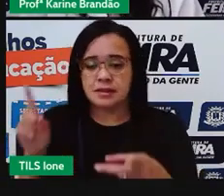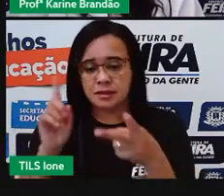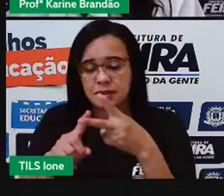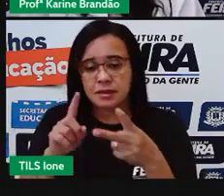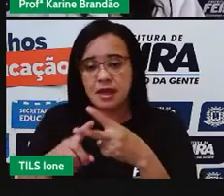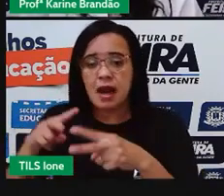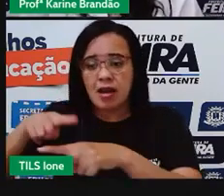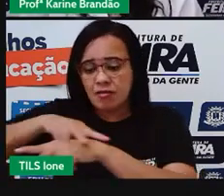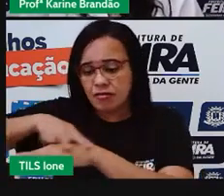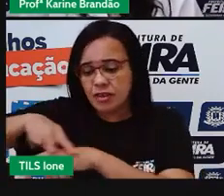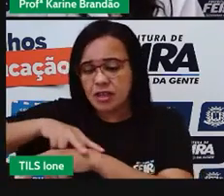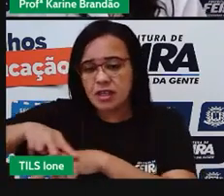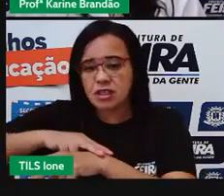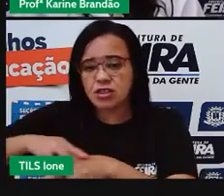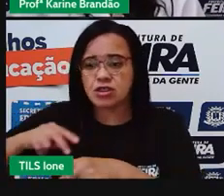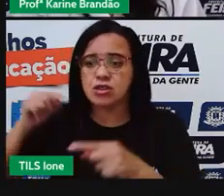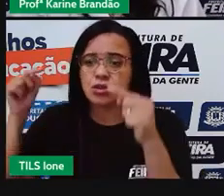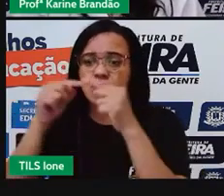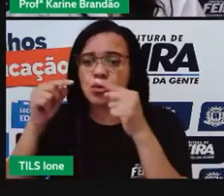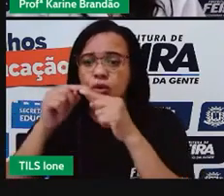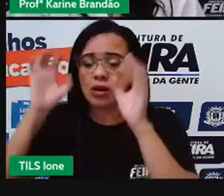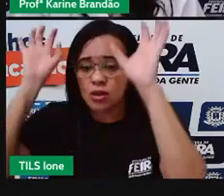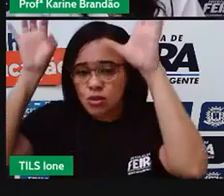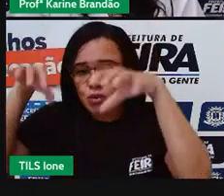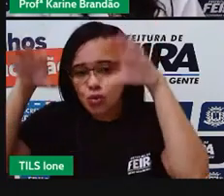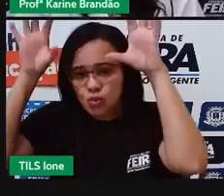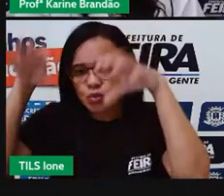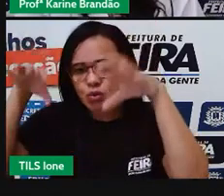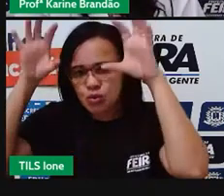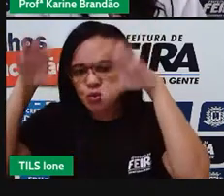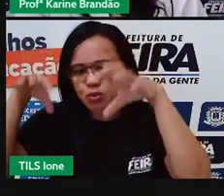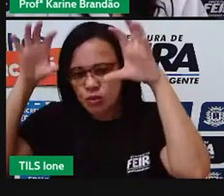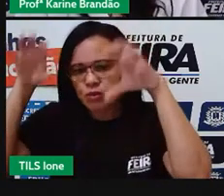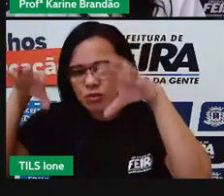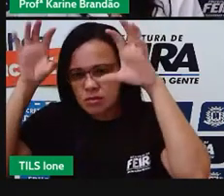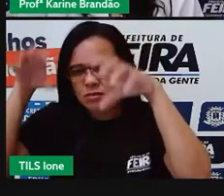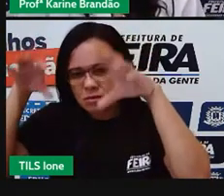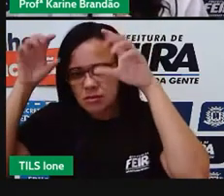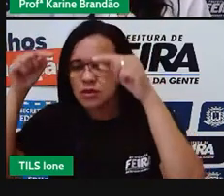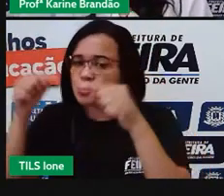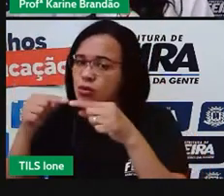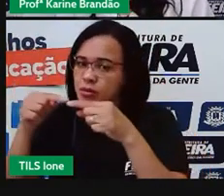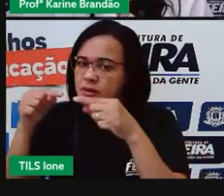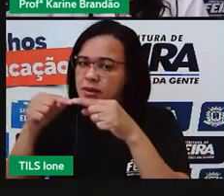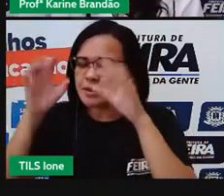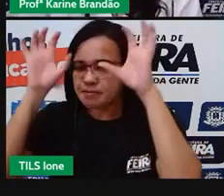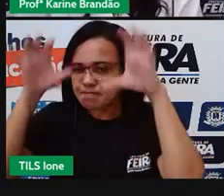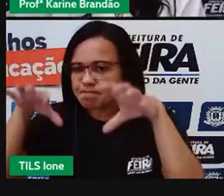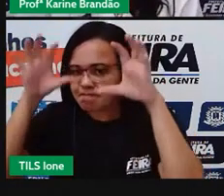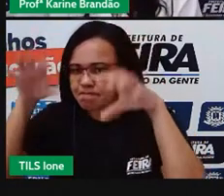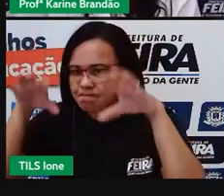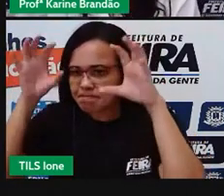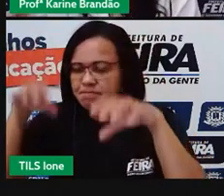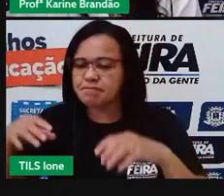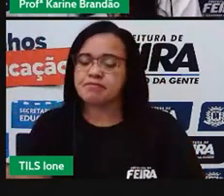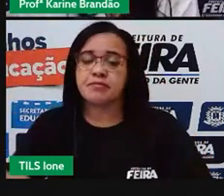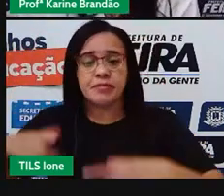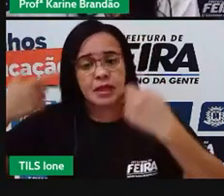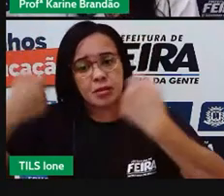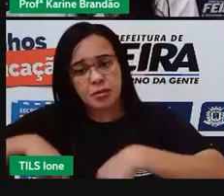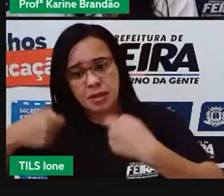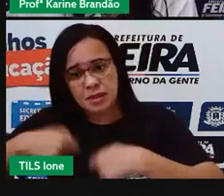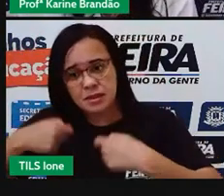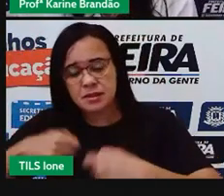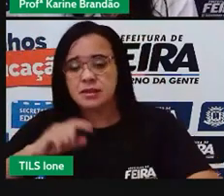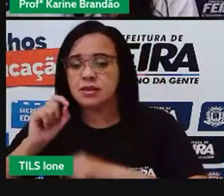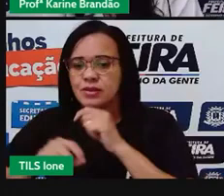ela se relaciona com a água das chuvas, certo? E é, normalmente, aquela água necessária é crescimento, por